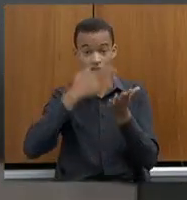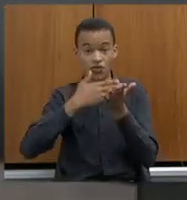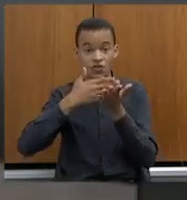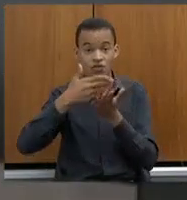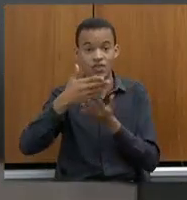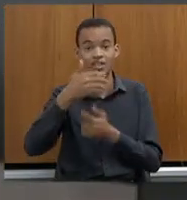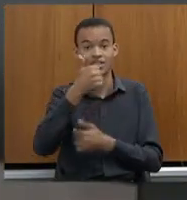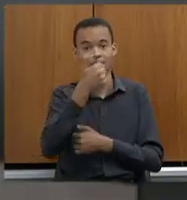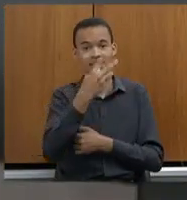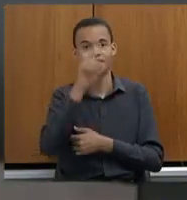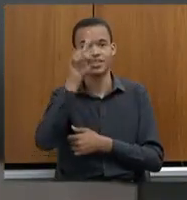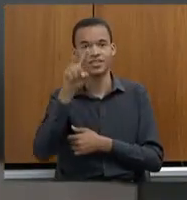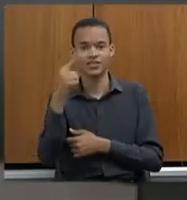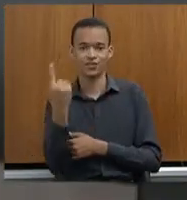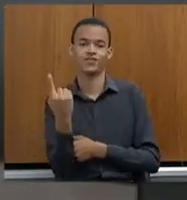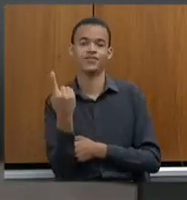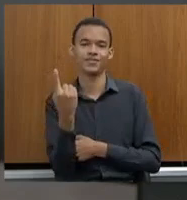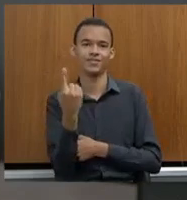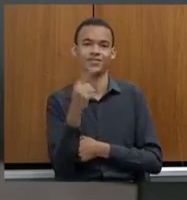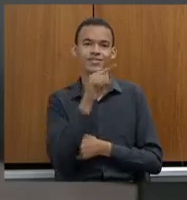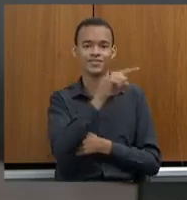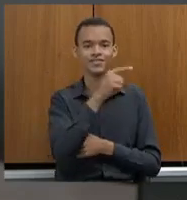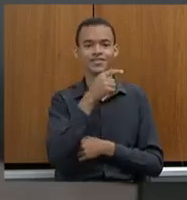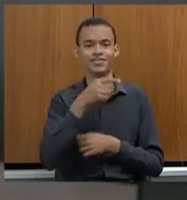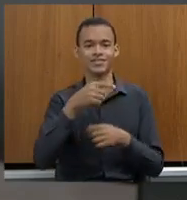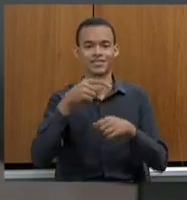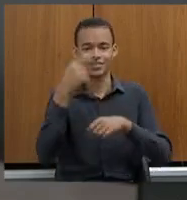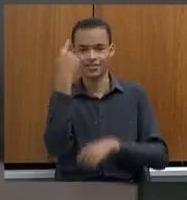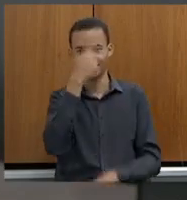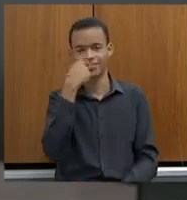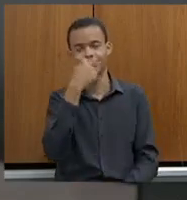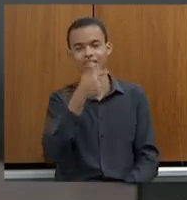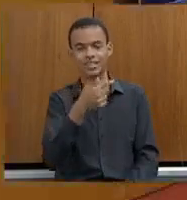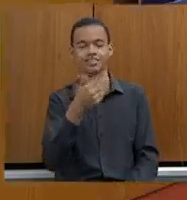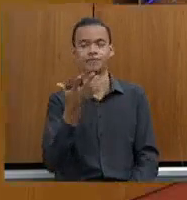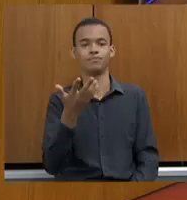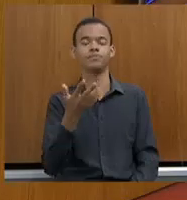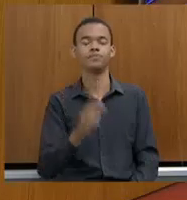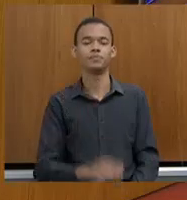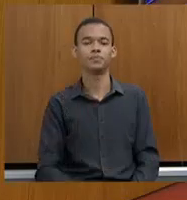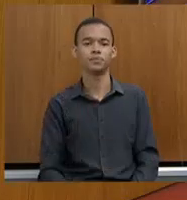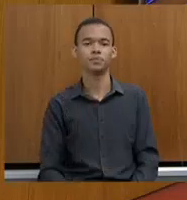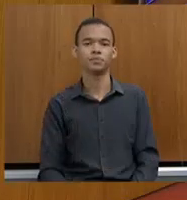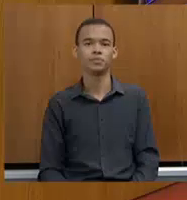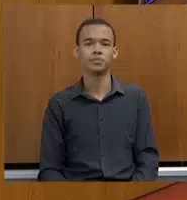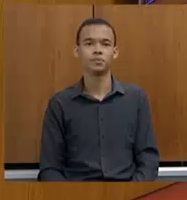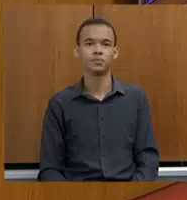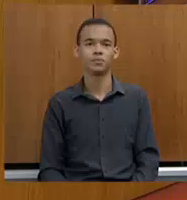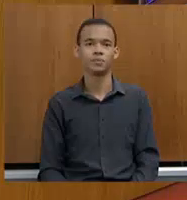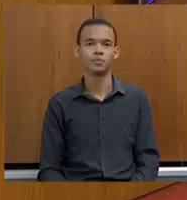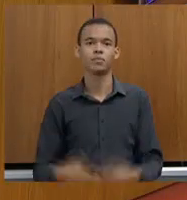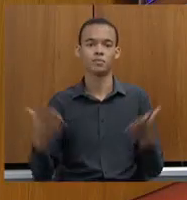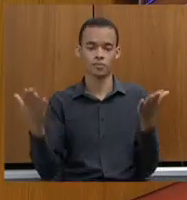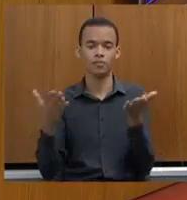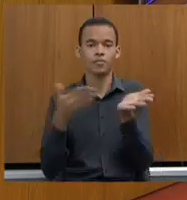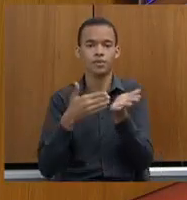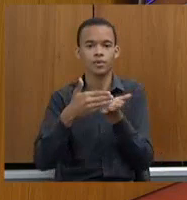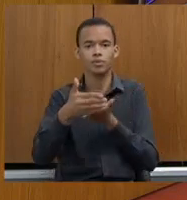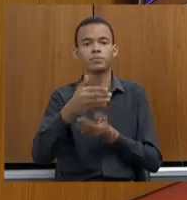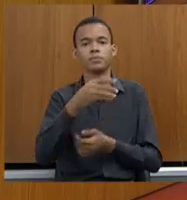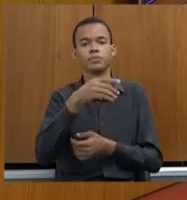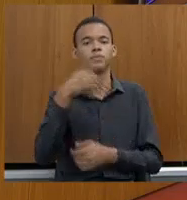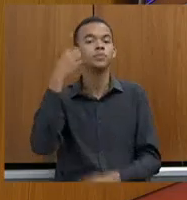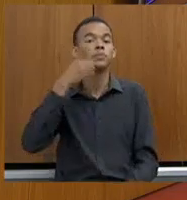Ela falou Michael Griller, falou 7. Passa a palavra ao deputado João Leite para as suas considerações.